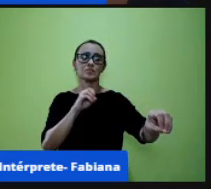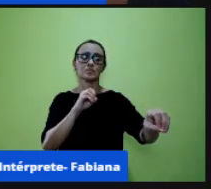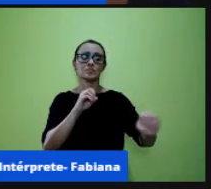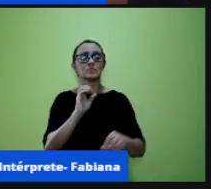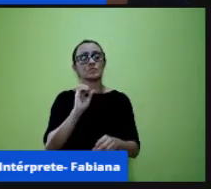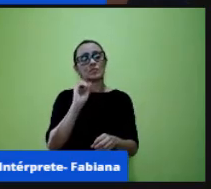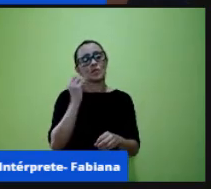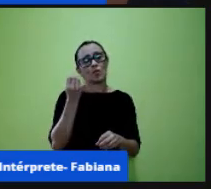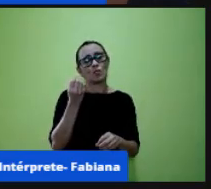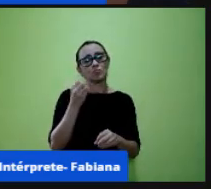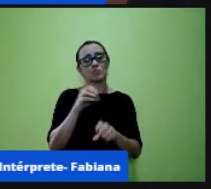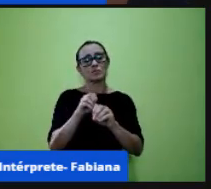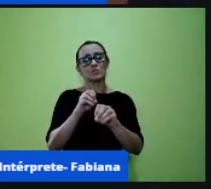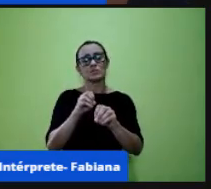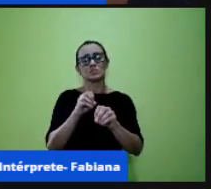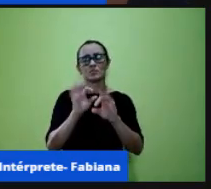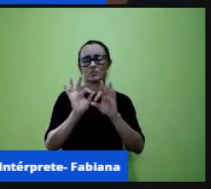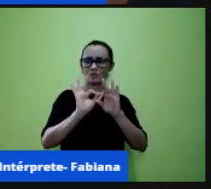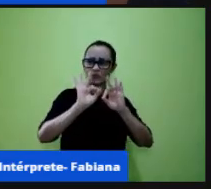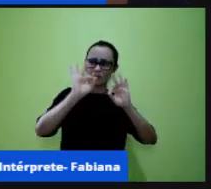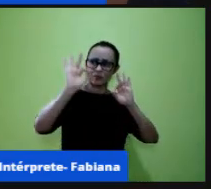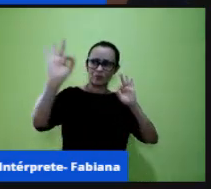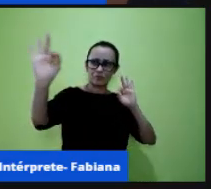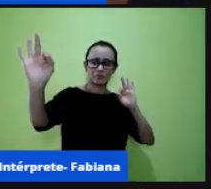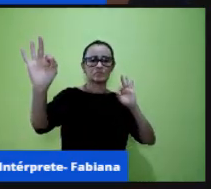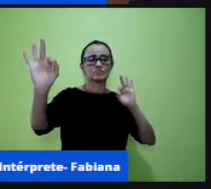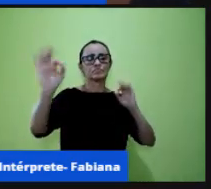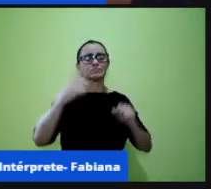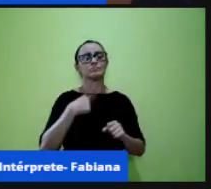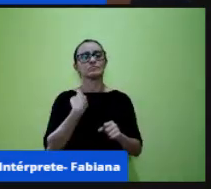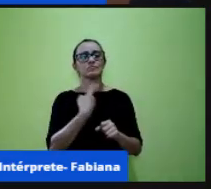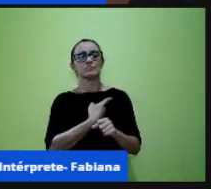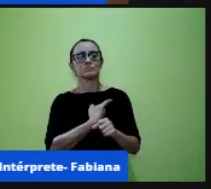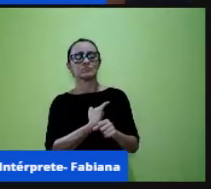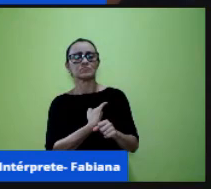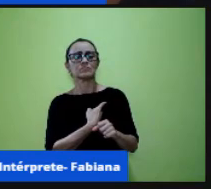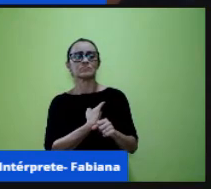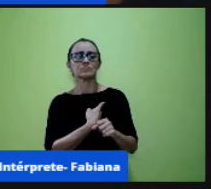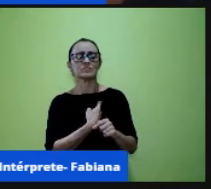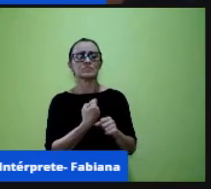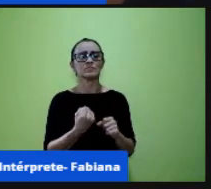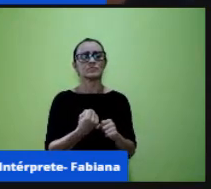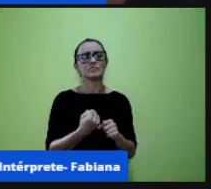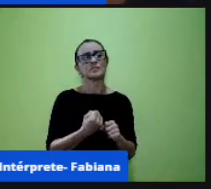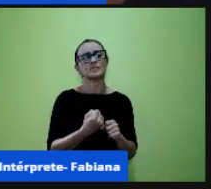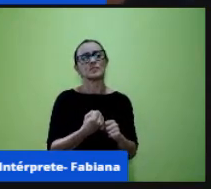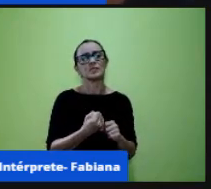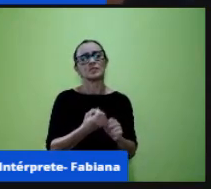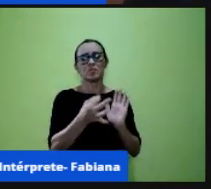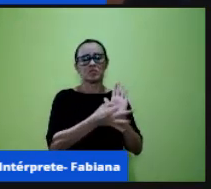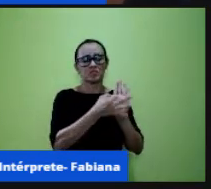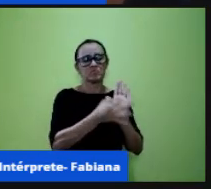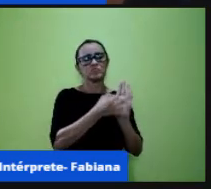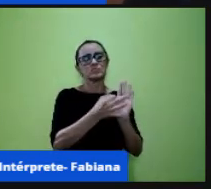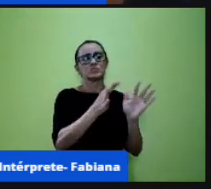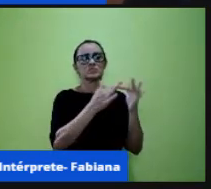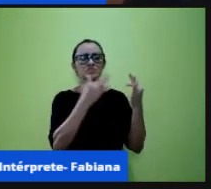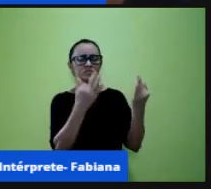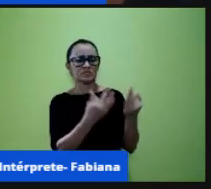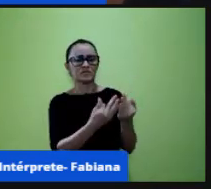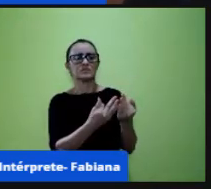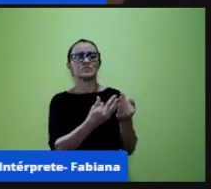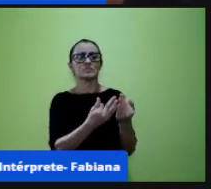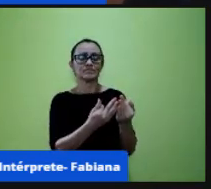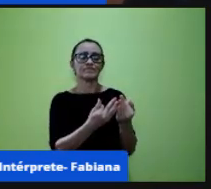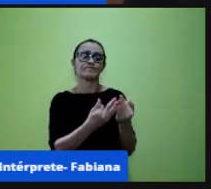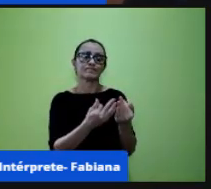ouve muito na fala dos pais dos alunos e até mesmo de alguns professores dizendo que está numa aula à